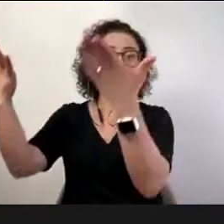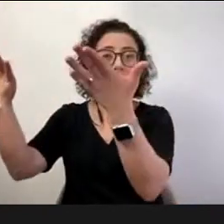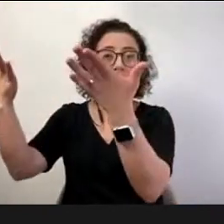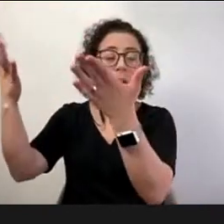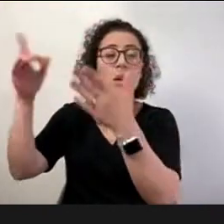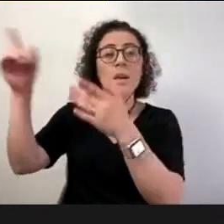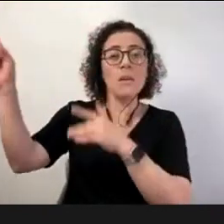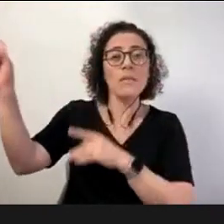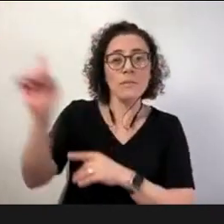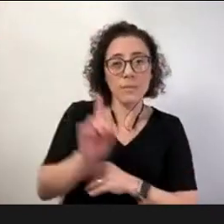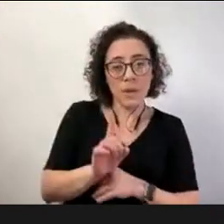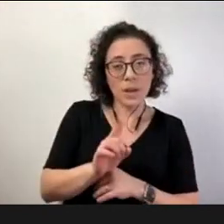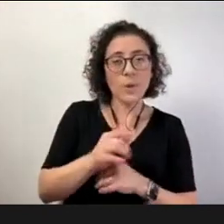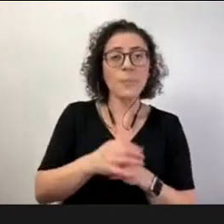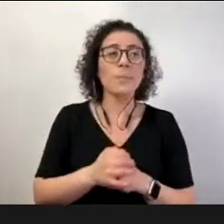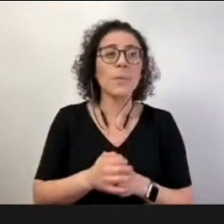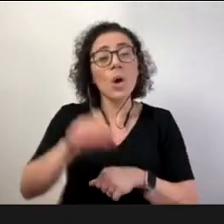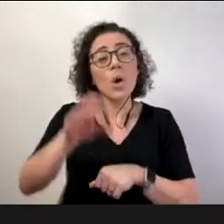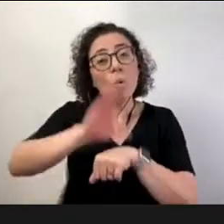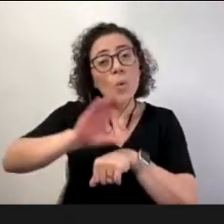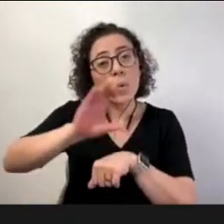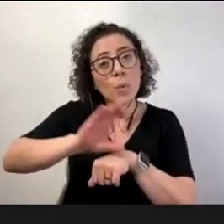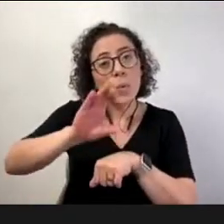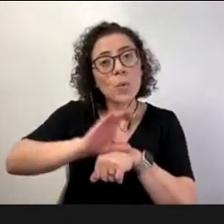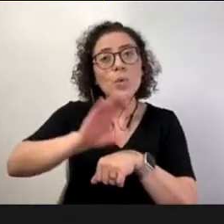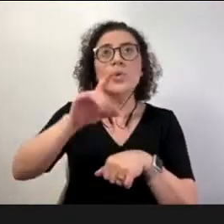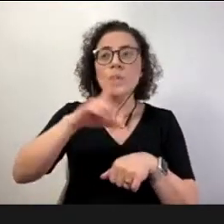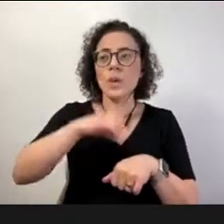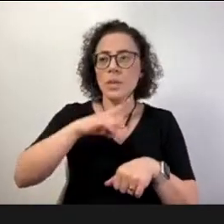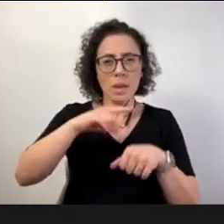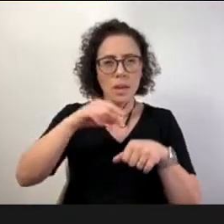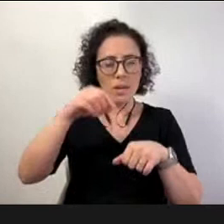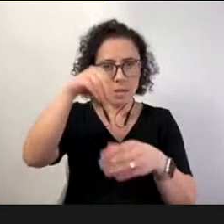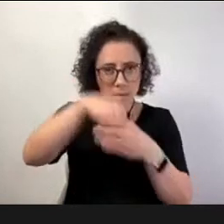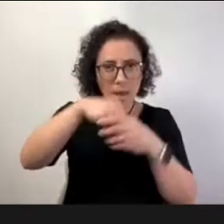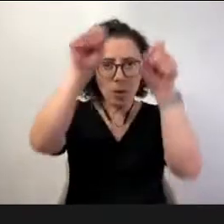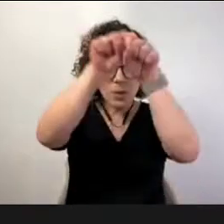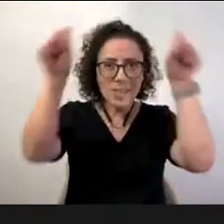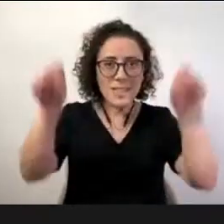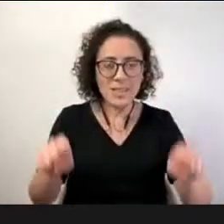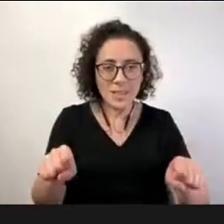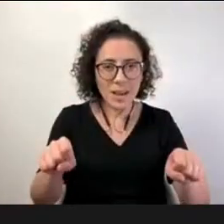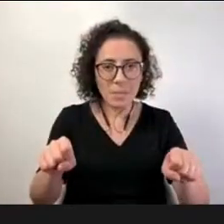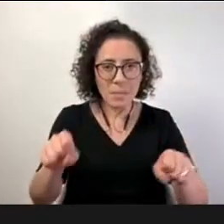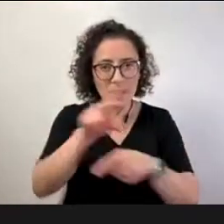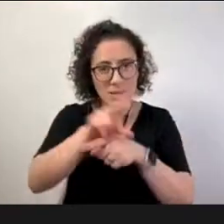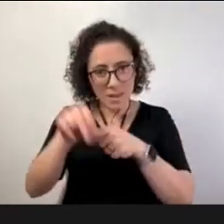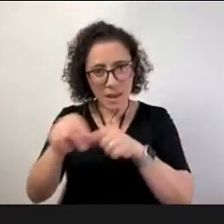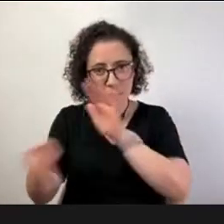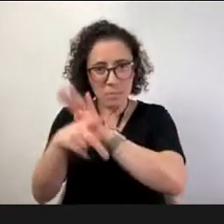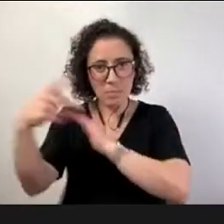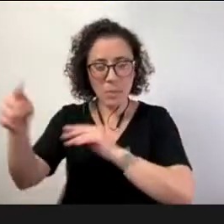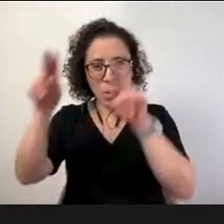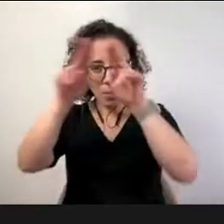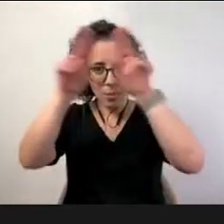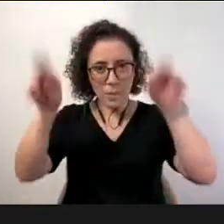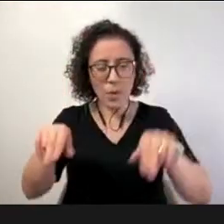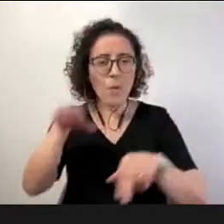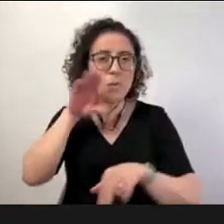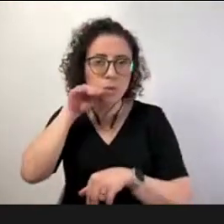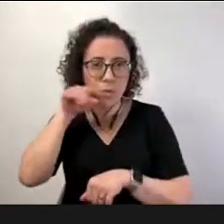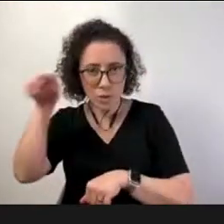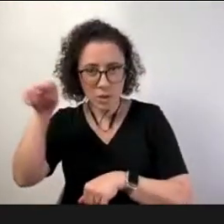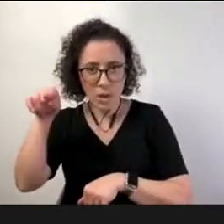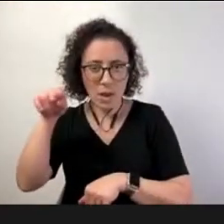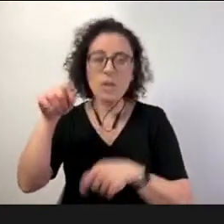cursos que ficam no próprio como educação corporativa disponíveis para os professores fazerem os cursos ou os vários